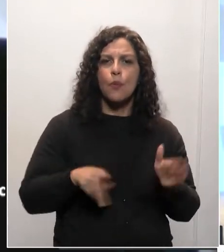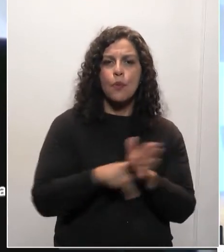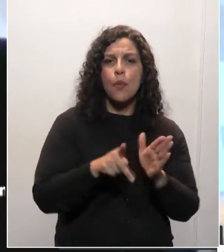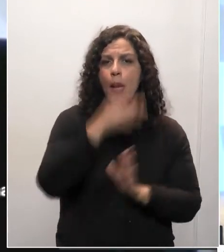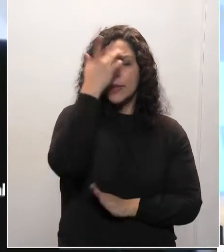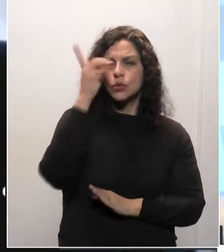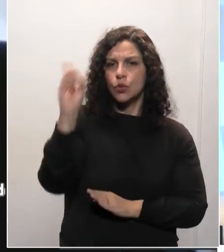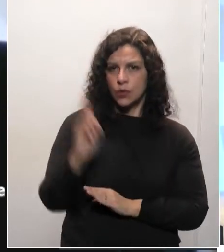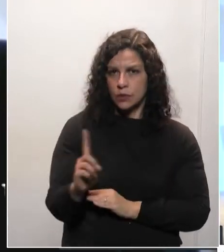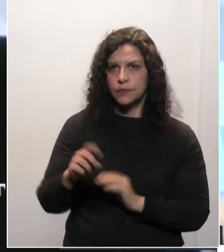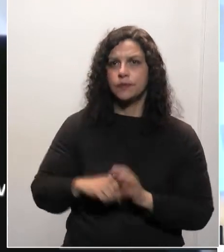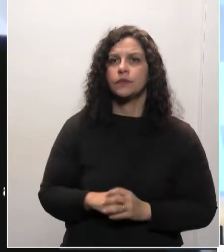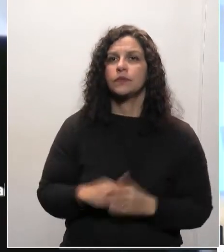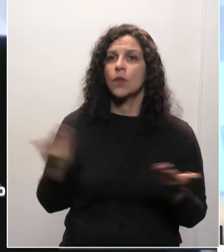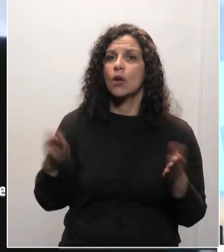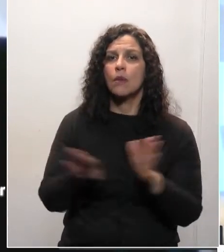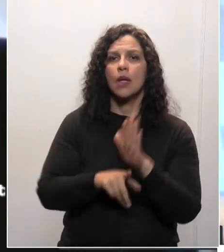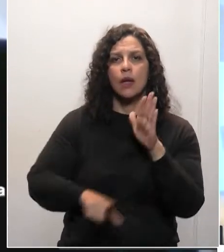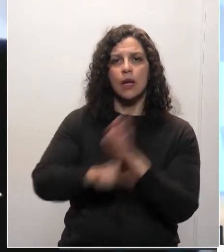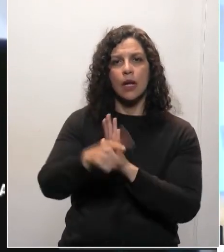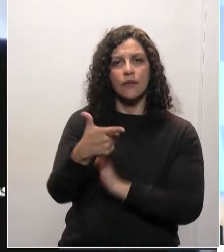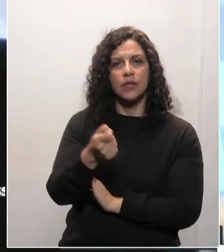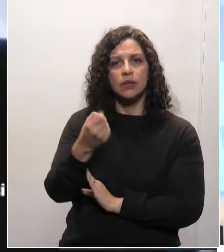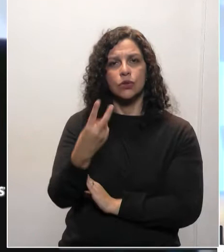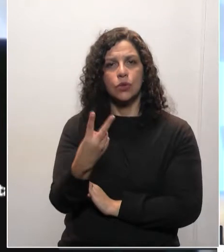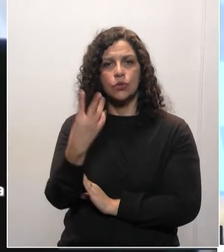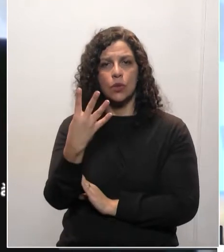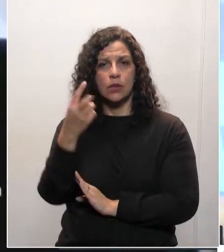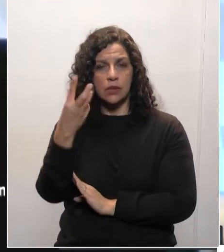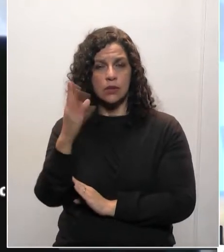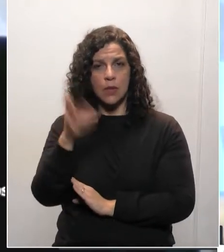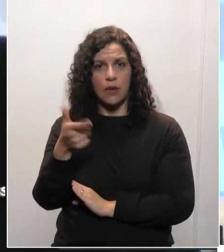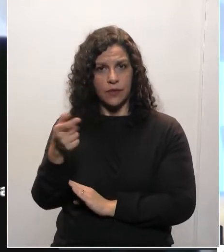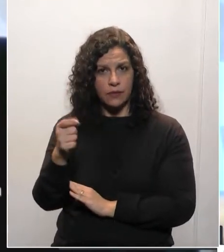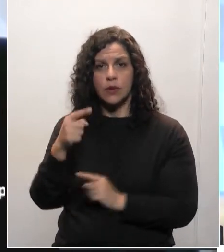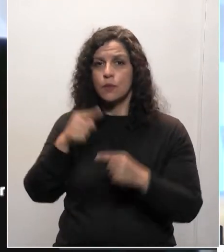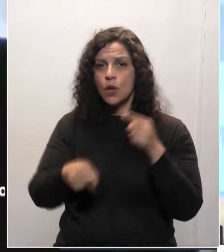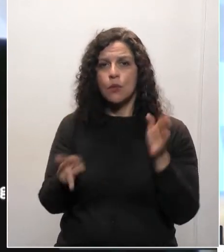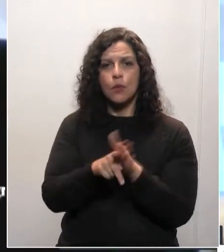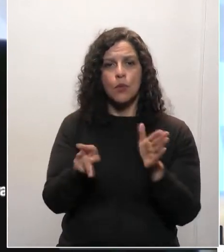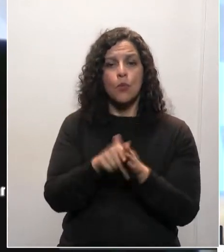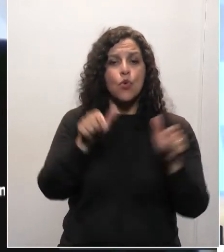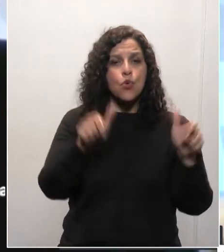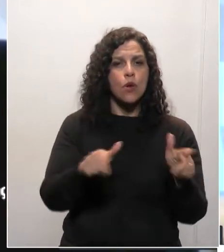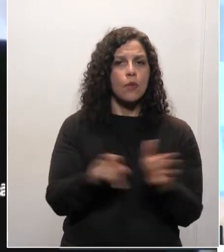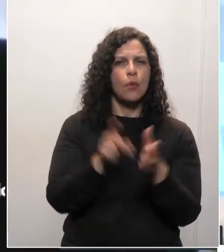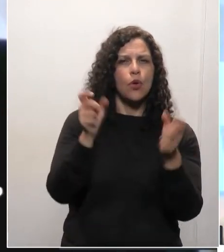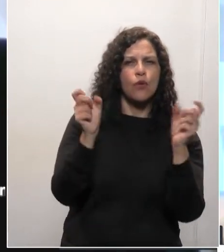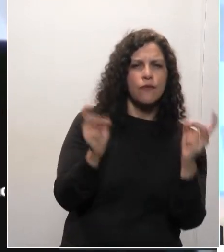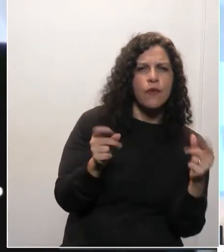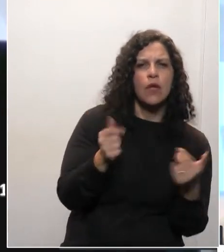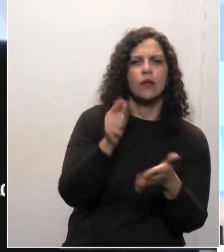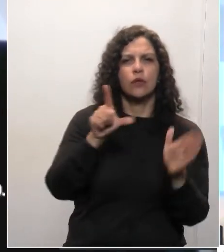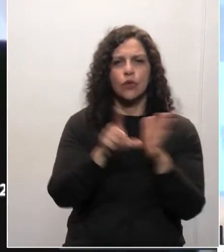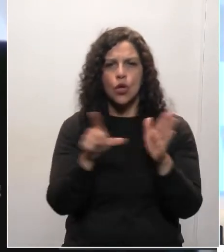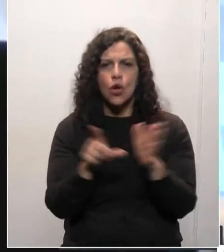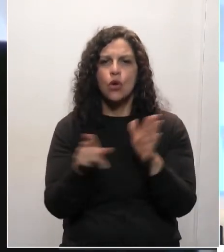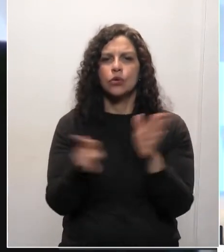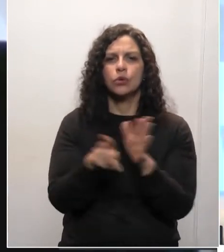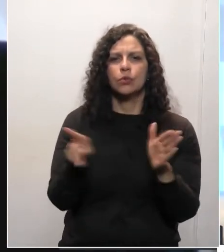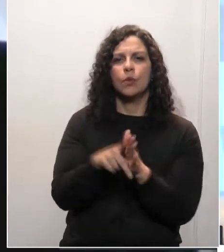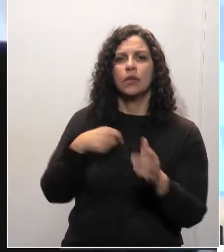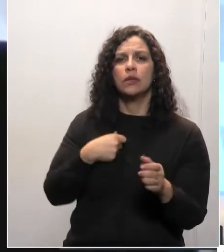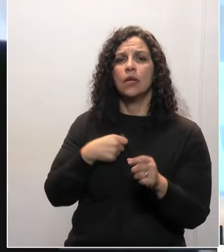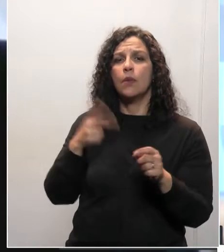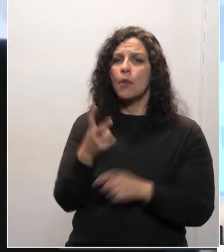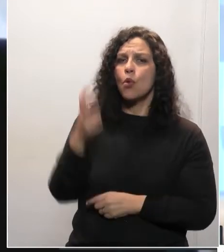portadores de deficiência. E a Lei 20.243 de 2020, que proíbe os estabelecimentos comerciais que exploram a realização